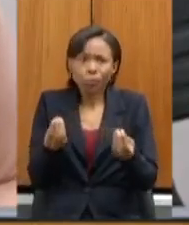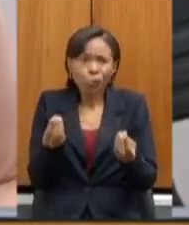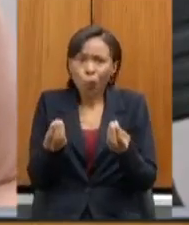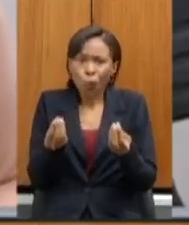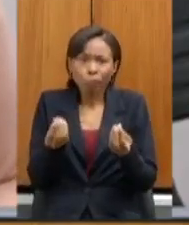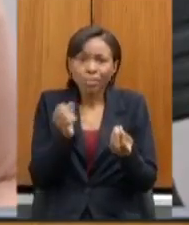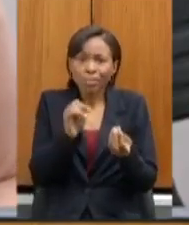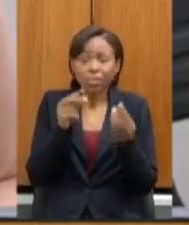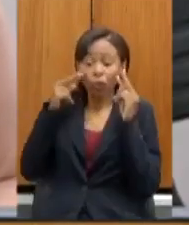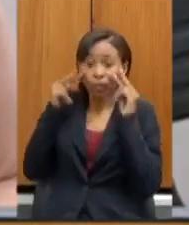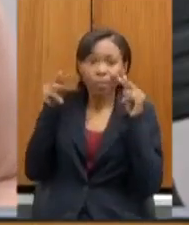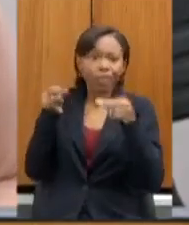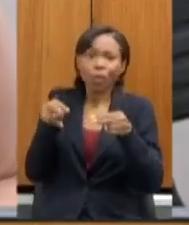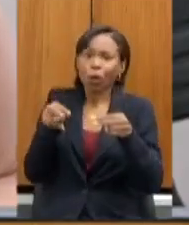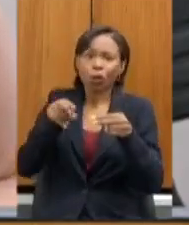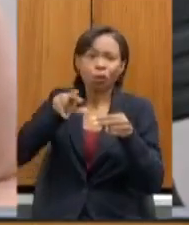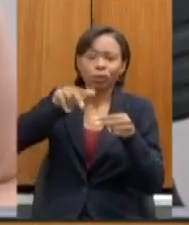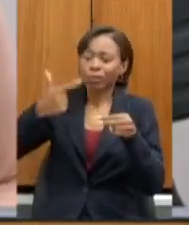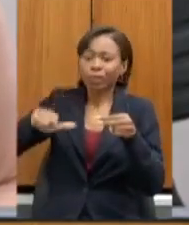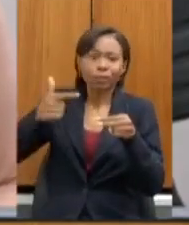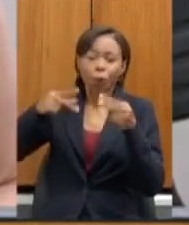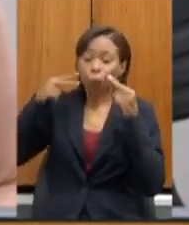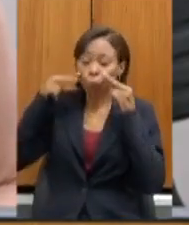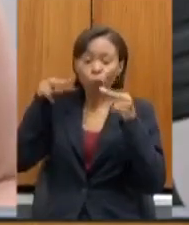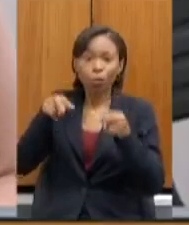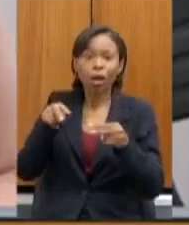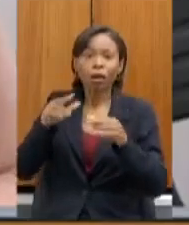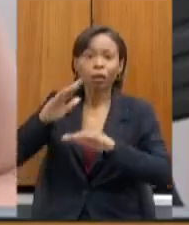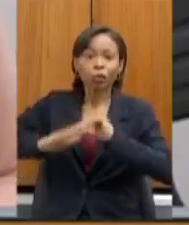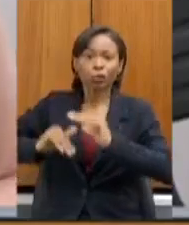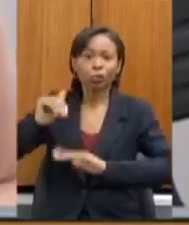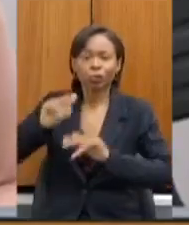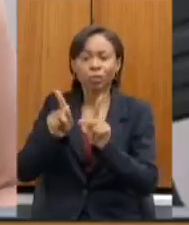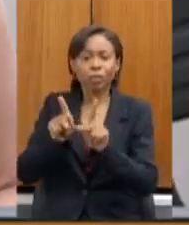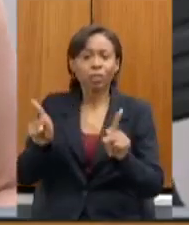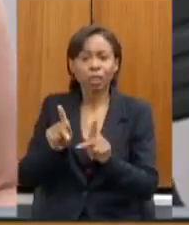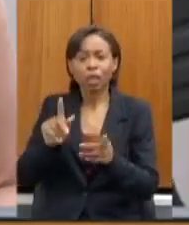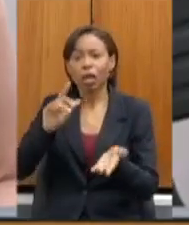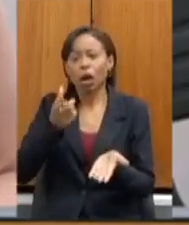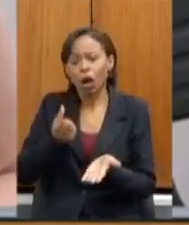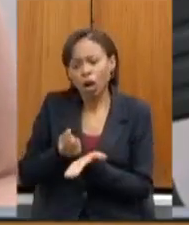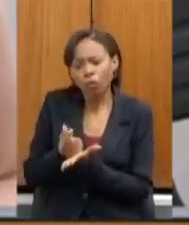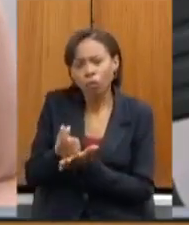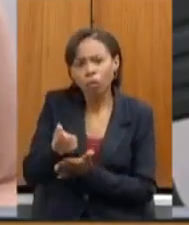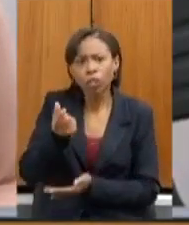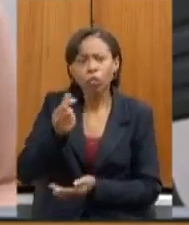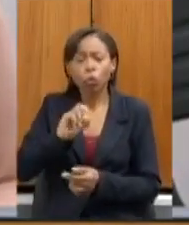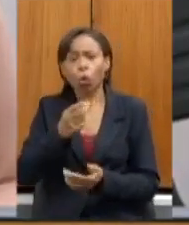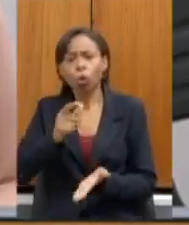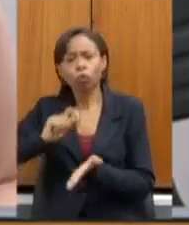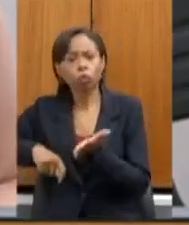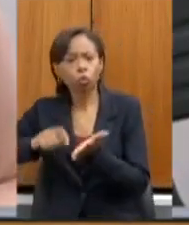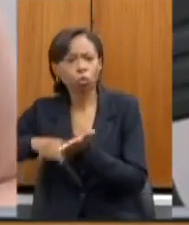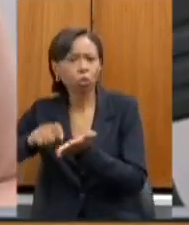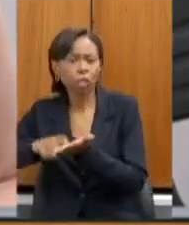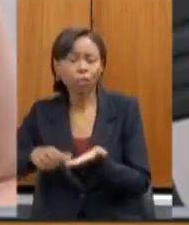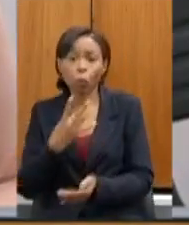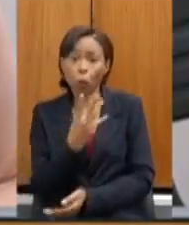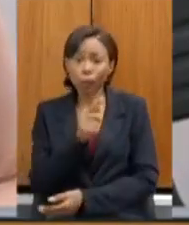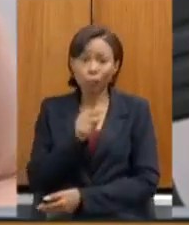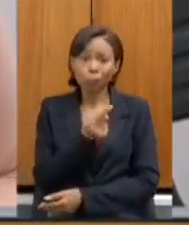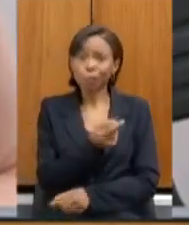pessoas as pessoas que são os profissionais da educação efetivos ou designados 4 mil pessoas esperam nomeação de